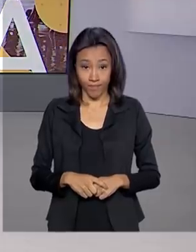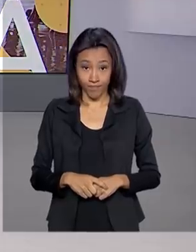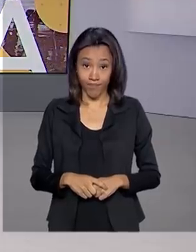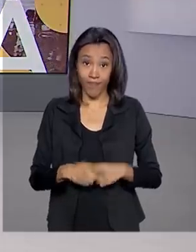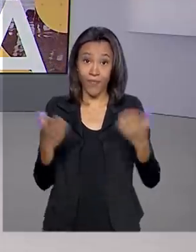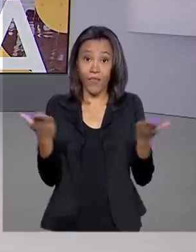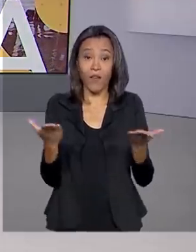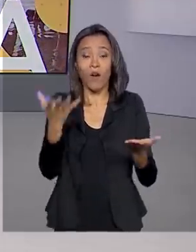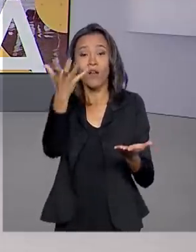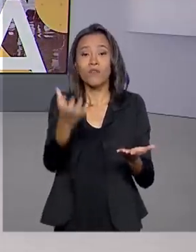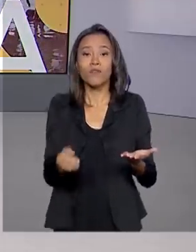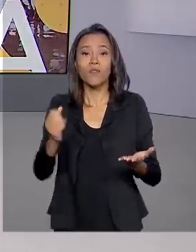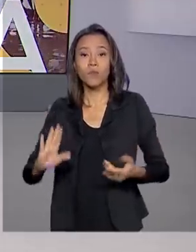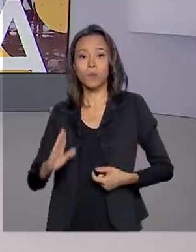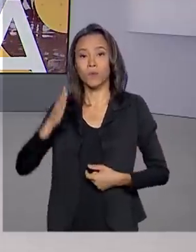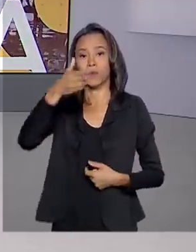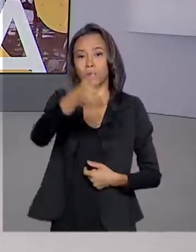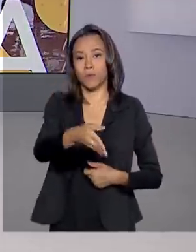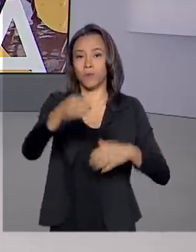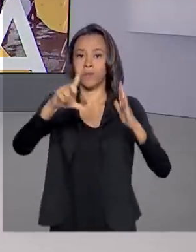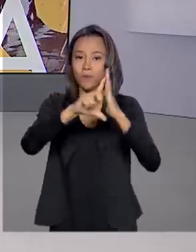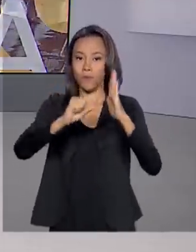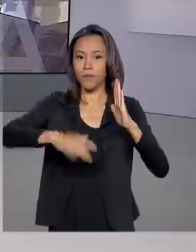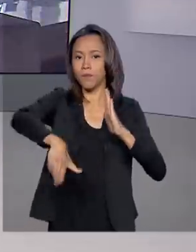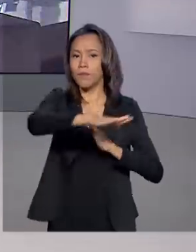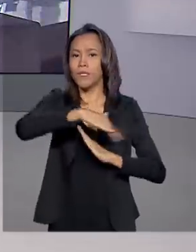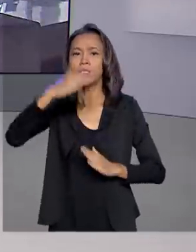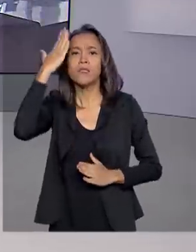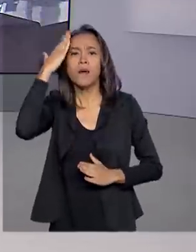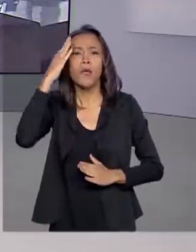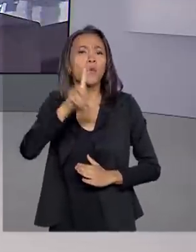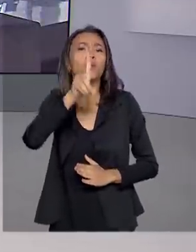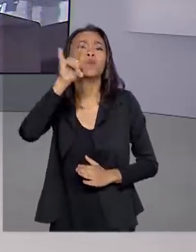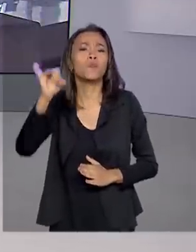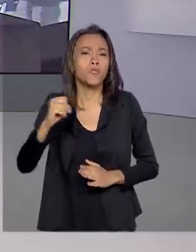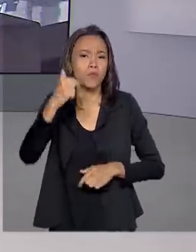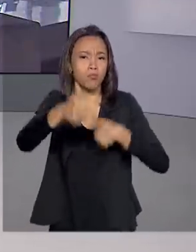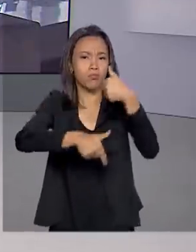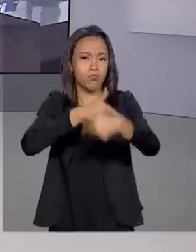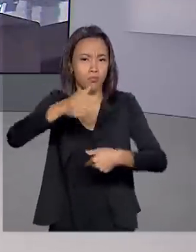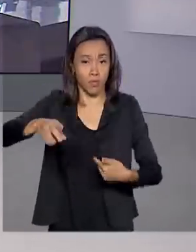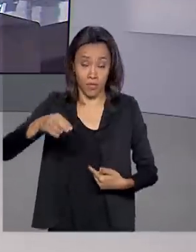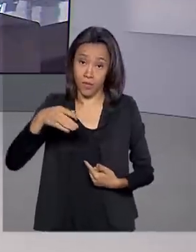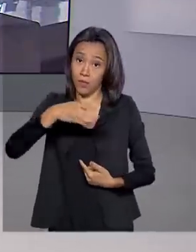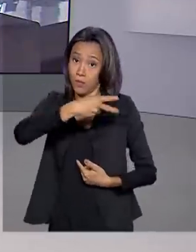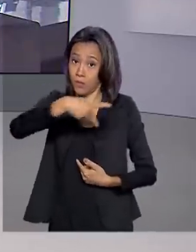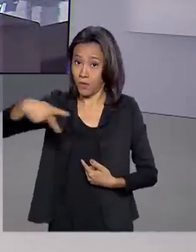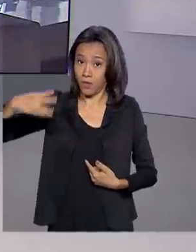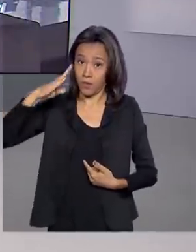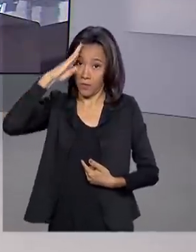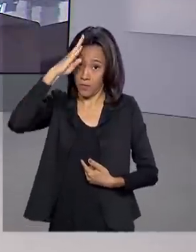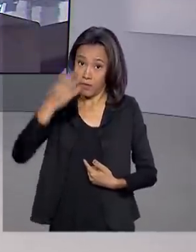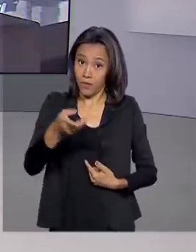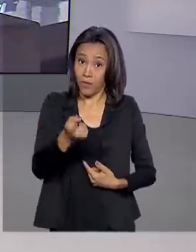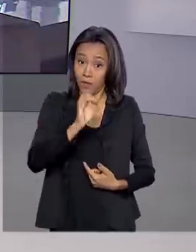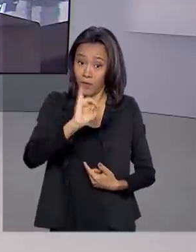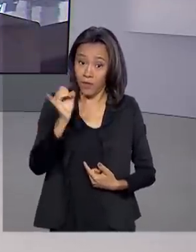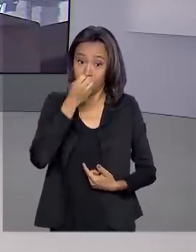Vamos agora ao Palácio do Planalto saber as informações do dia do presidente com a repórter Luciana Colares de Holanda. Oi, Lu, bom dia.